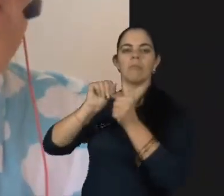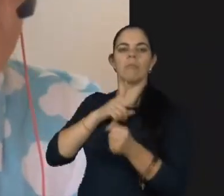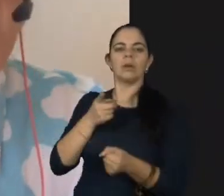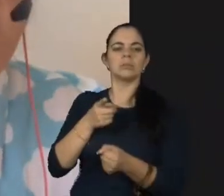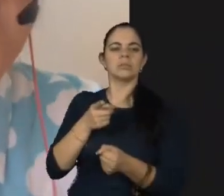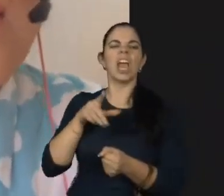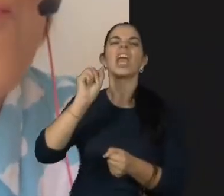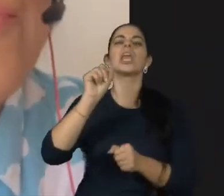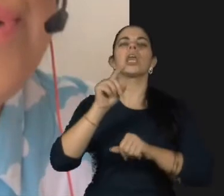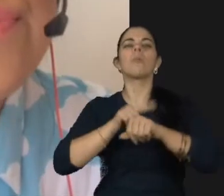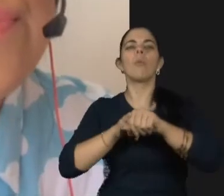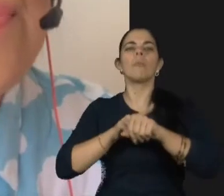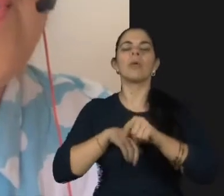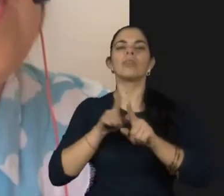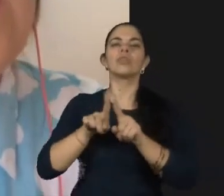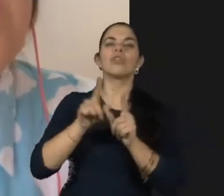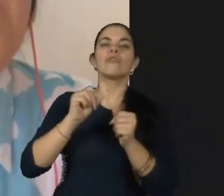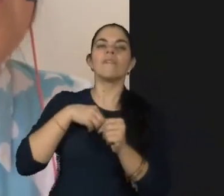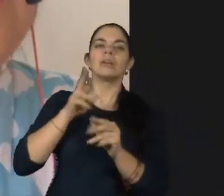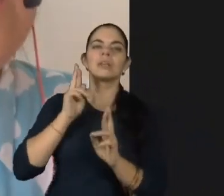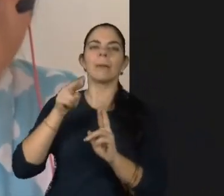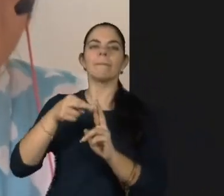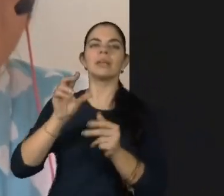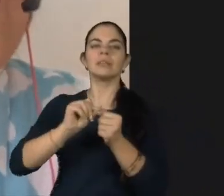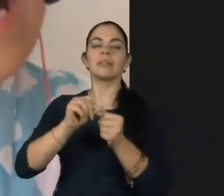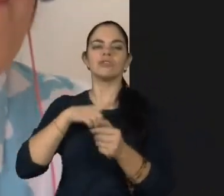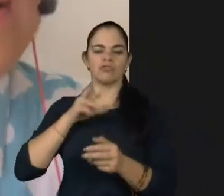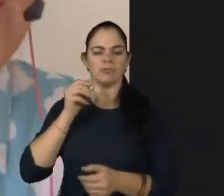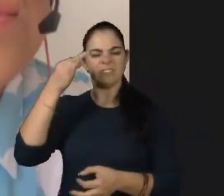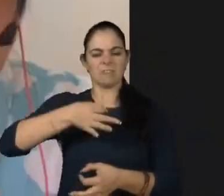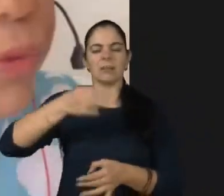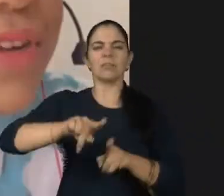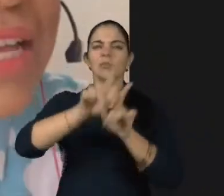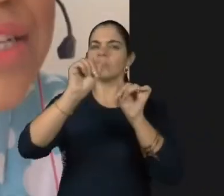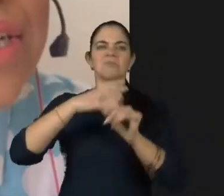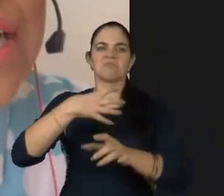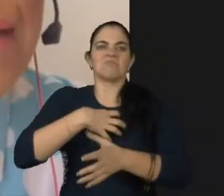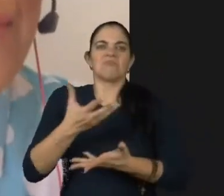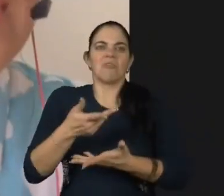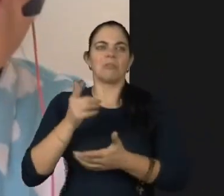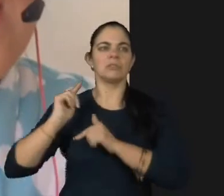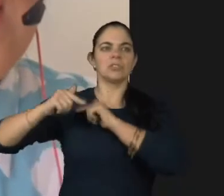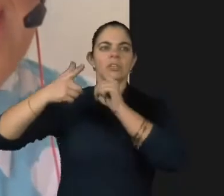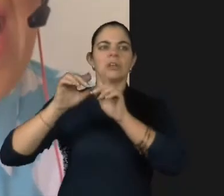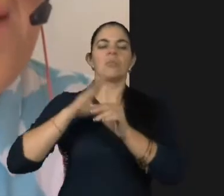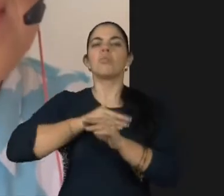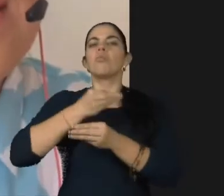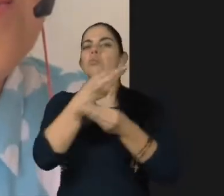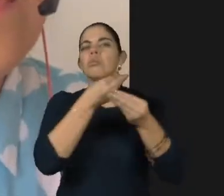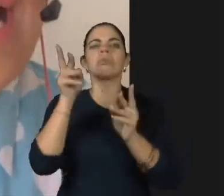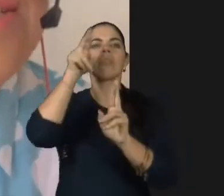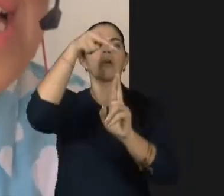que momento ali a gente está sendo representada de fato. Porque, como você falou, muitas vezes, na maioria das vezes, a